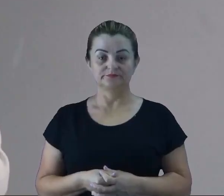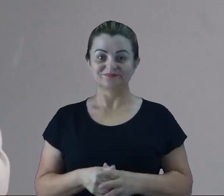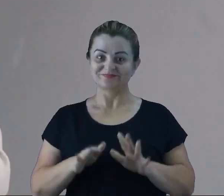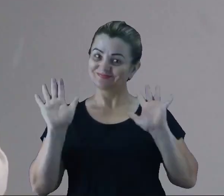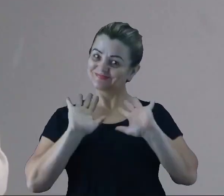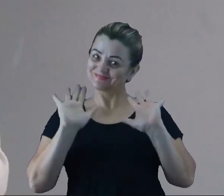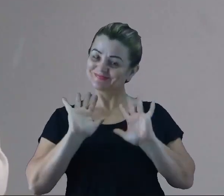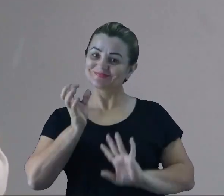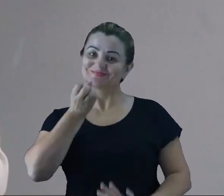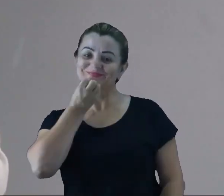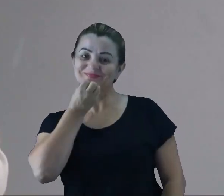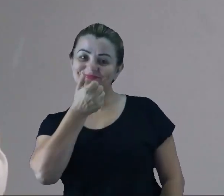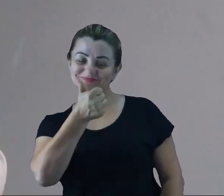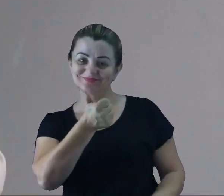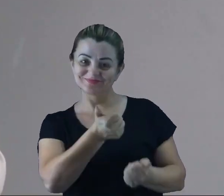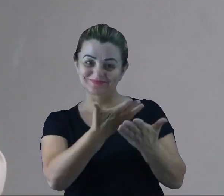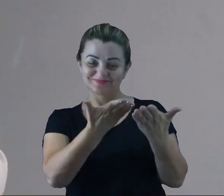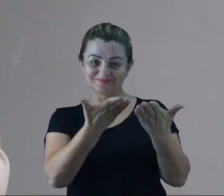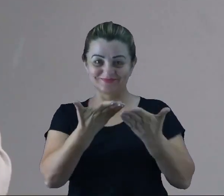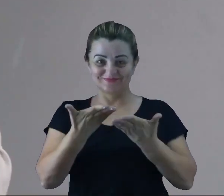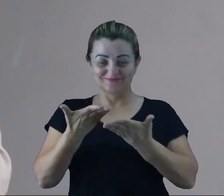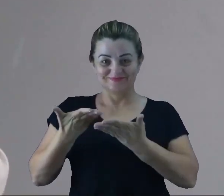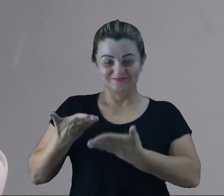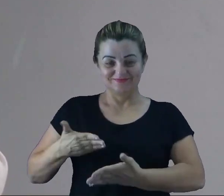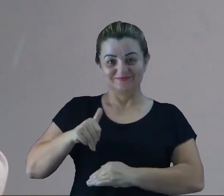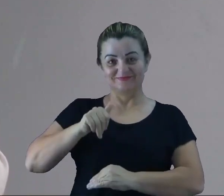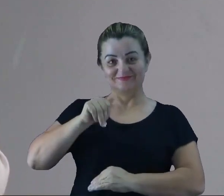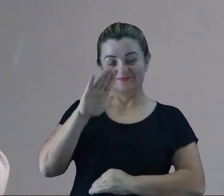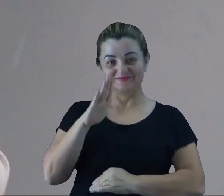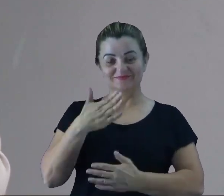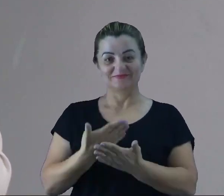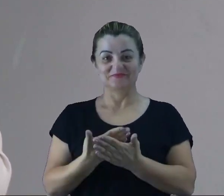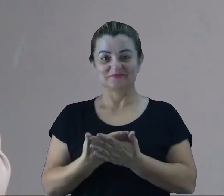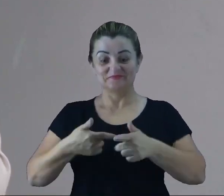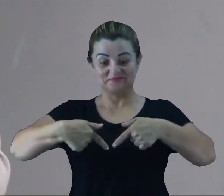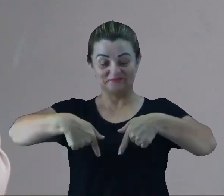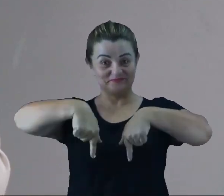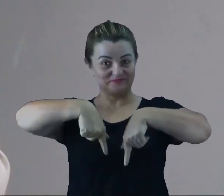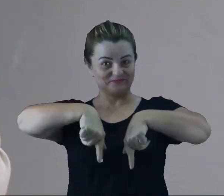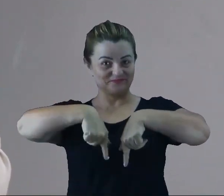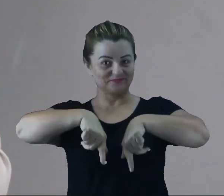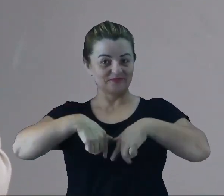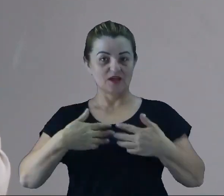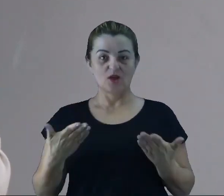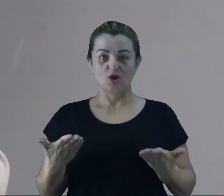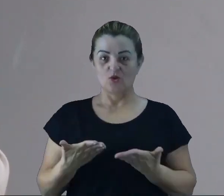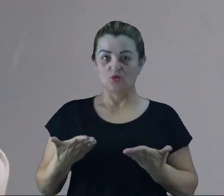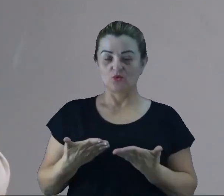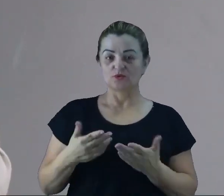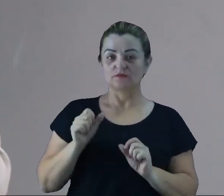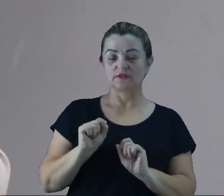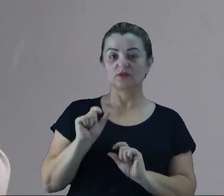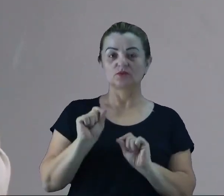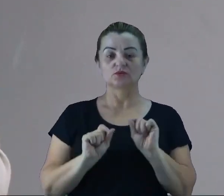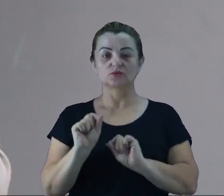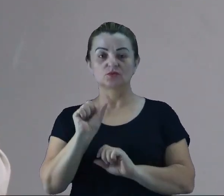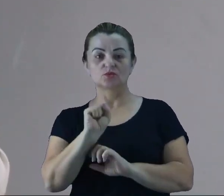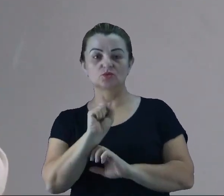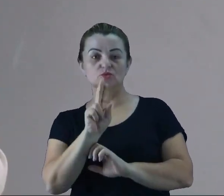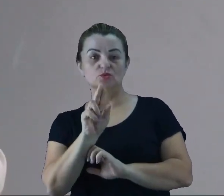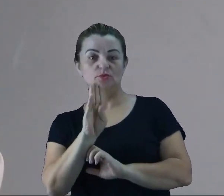Olá, tudo bem? Sejam todos bem-vindos a mais uma aula de química. Hoje a nossa aula vai ser sobre substâncias e